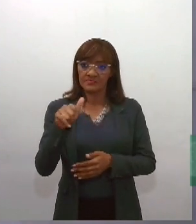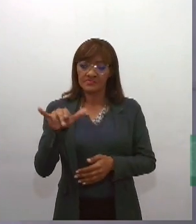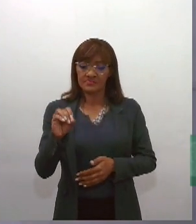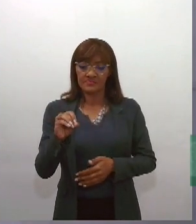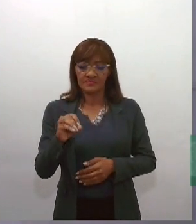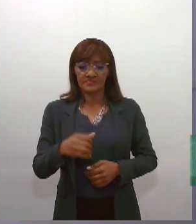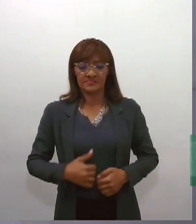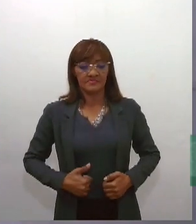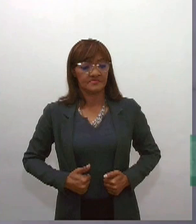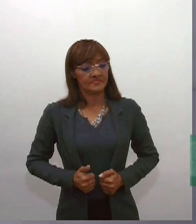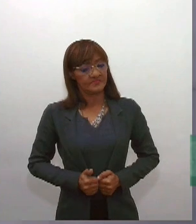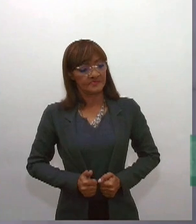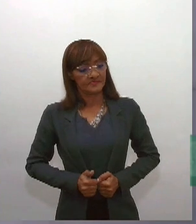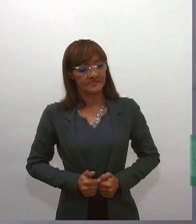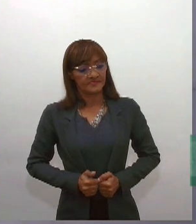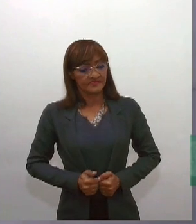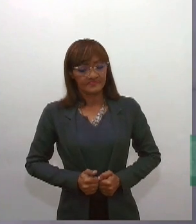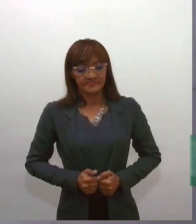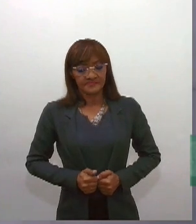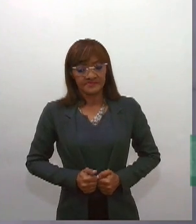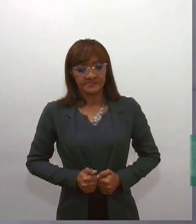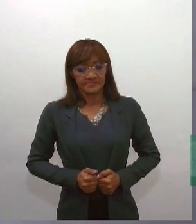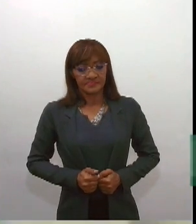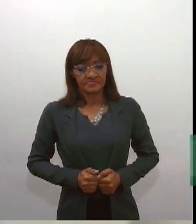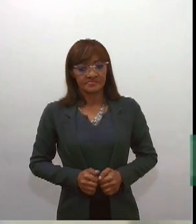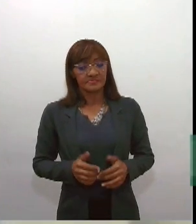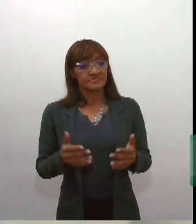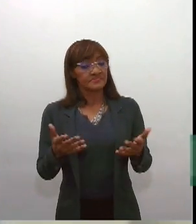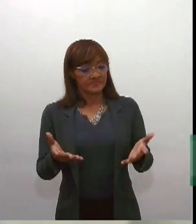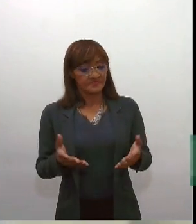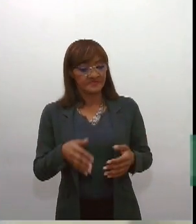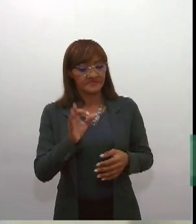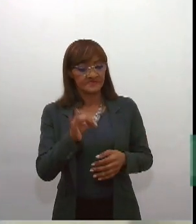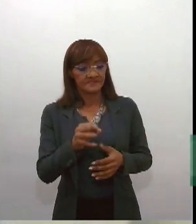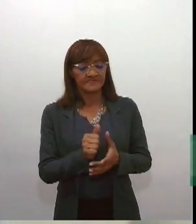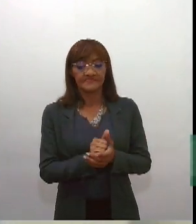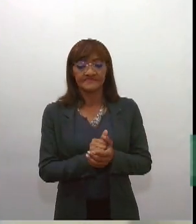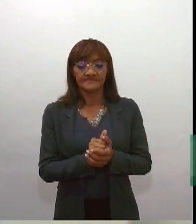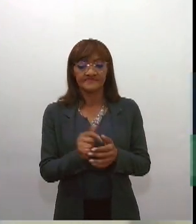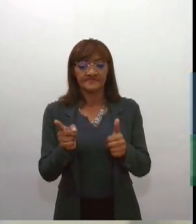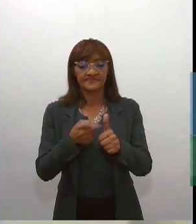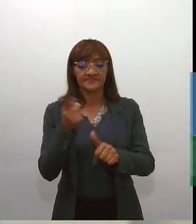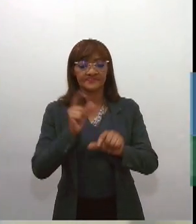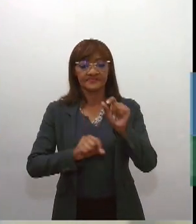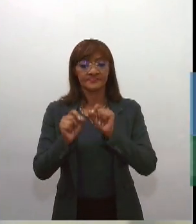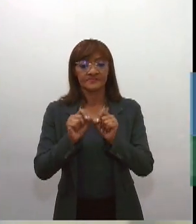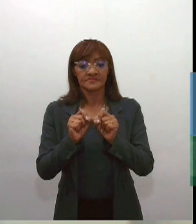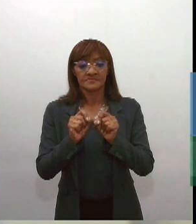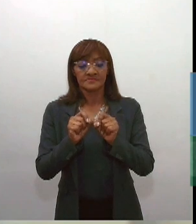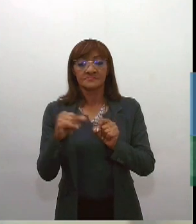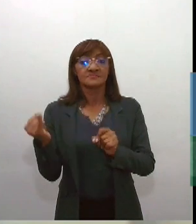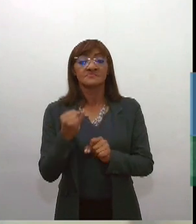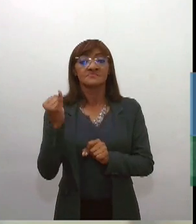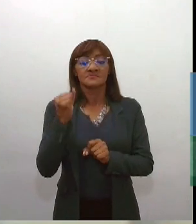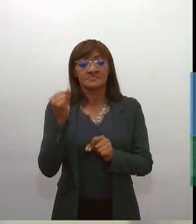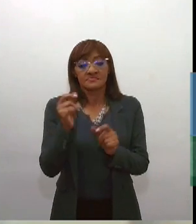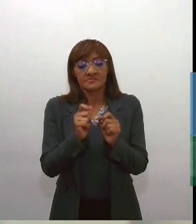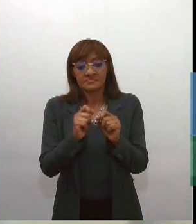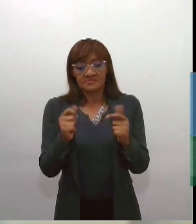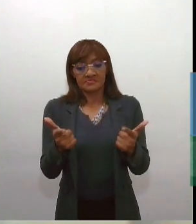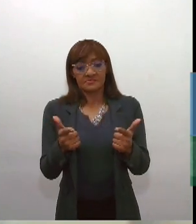Muito bem, é uma boa questão. Primeiro é importante ter claro que o tema não é exatamente